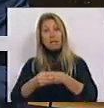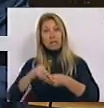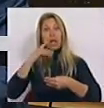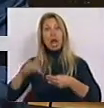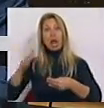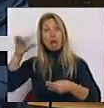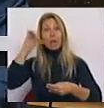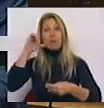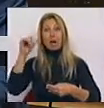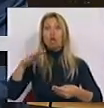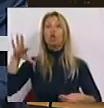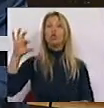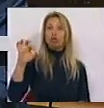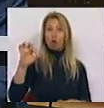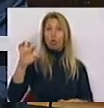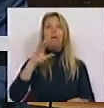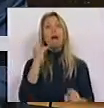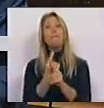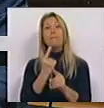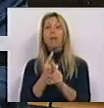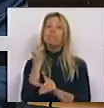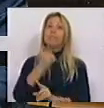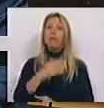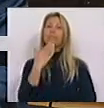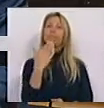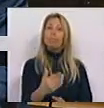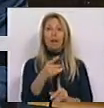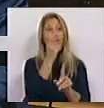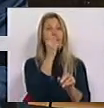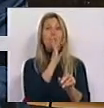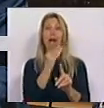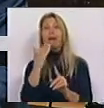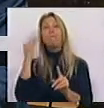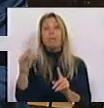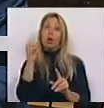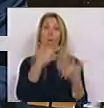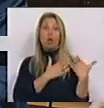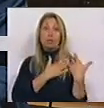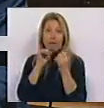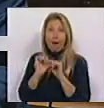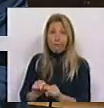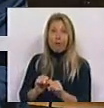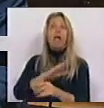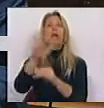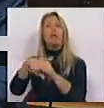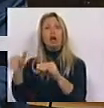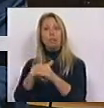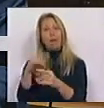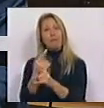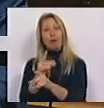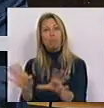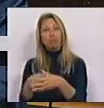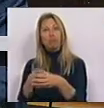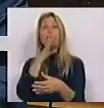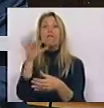18 anos de idade, sendo que a mesma deve ser requerida pelos respectivos ascendentes ou tutores que integrem o mesmo agregado familiar, sem